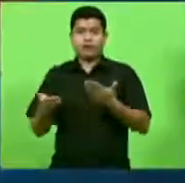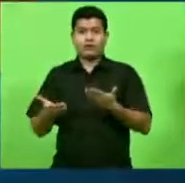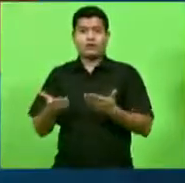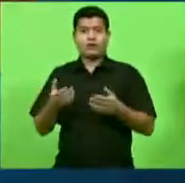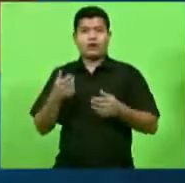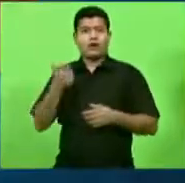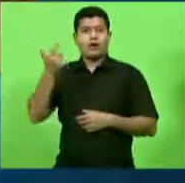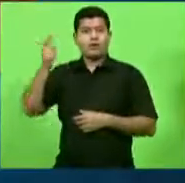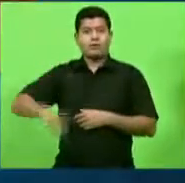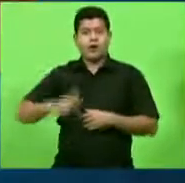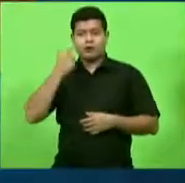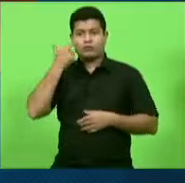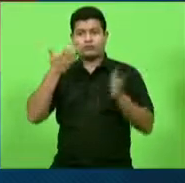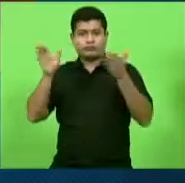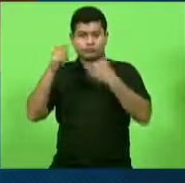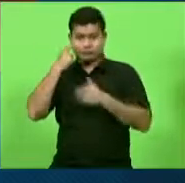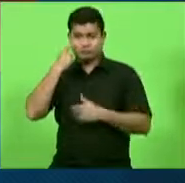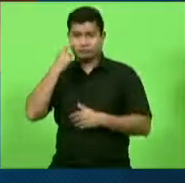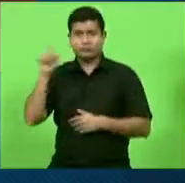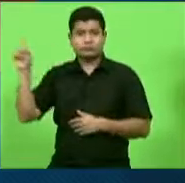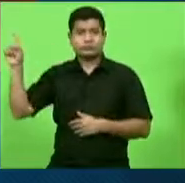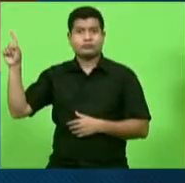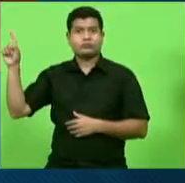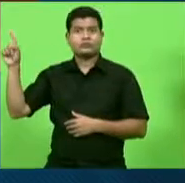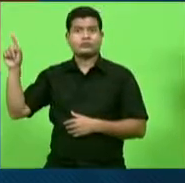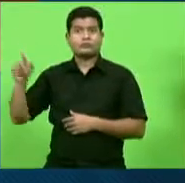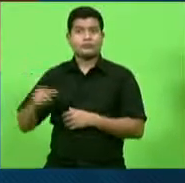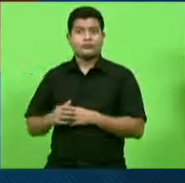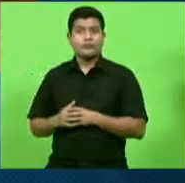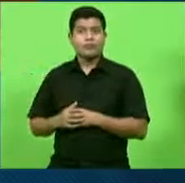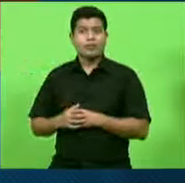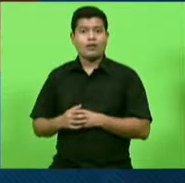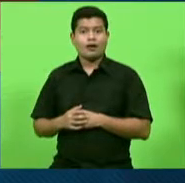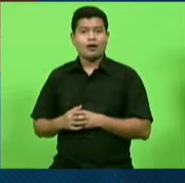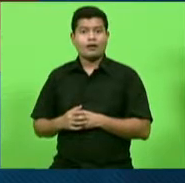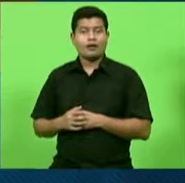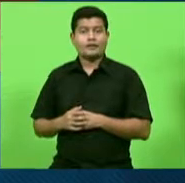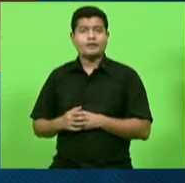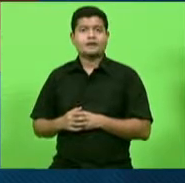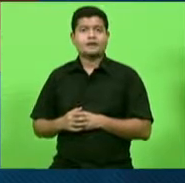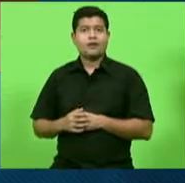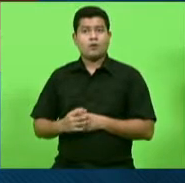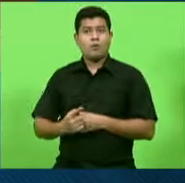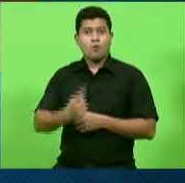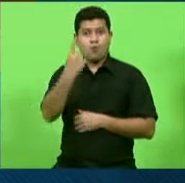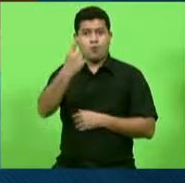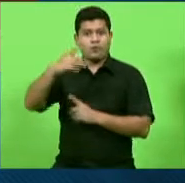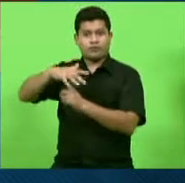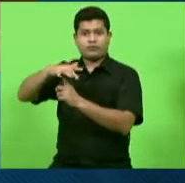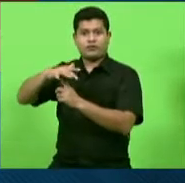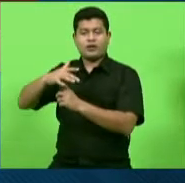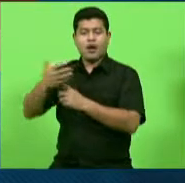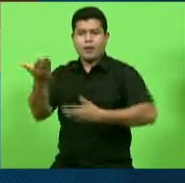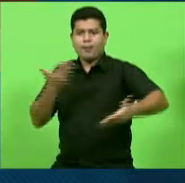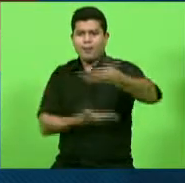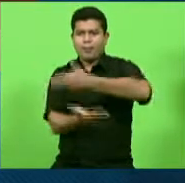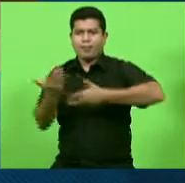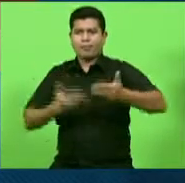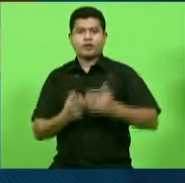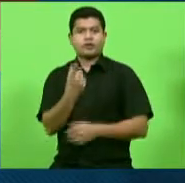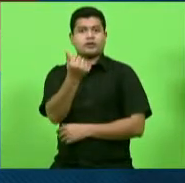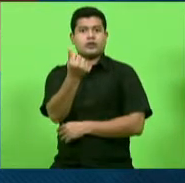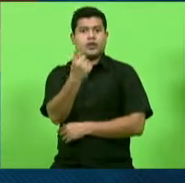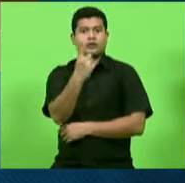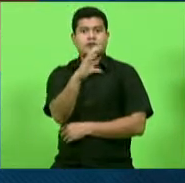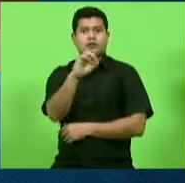feira de habitação, FENABT em Blumenau, lá, deputado Alba. Um evento desses que movimenta 100 milhões de